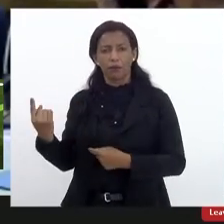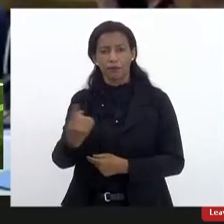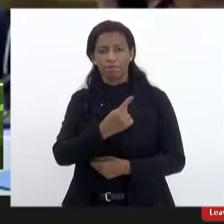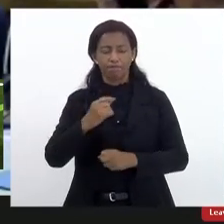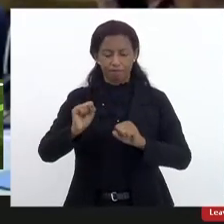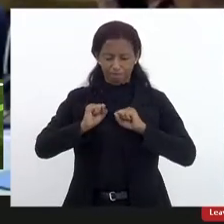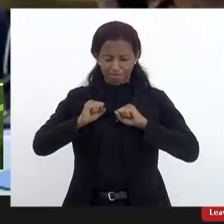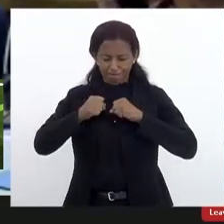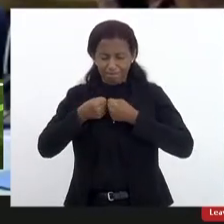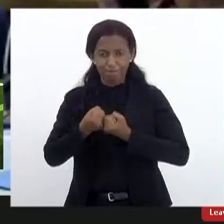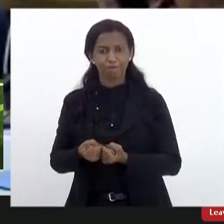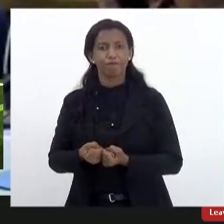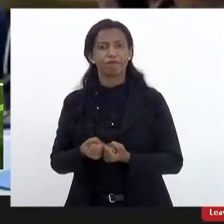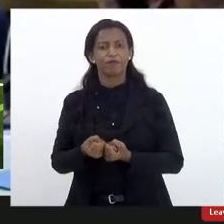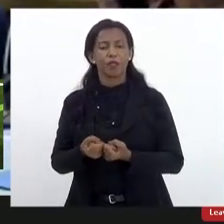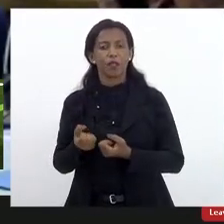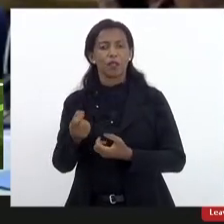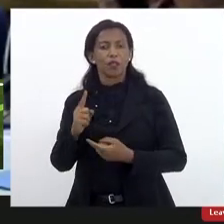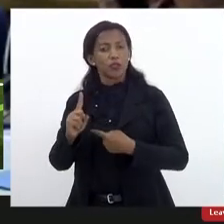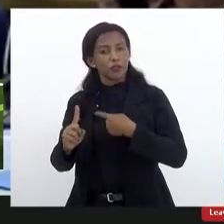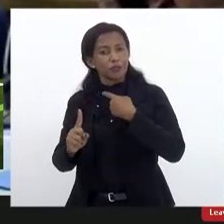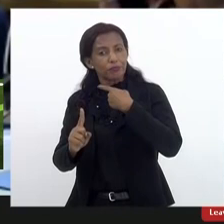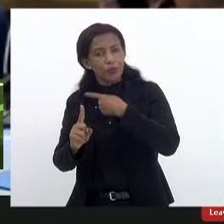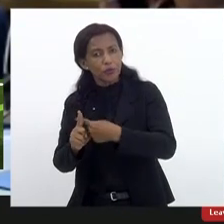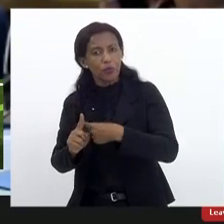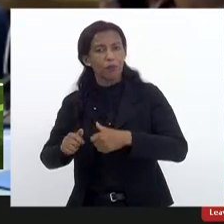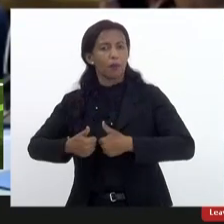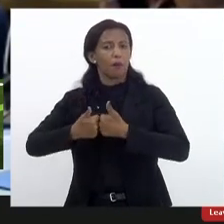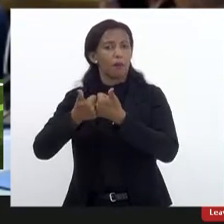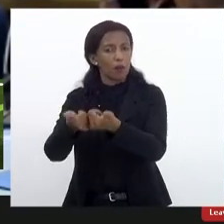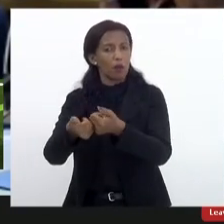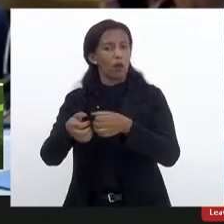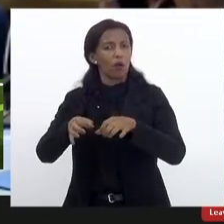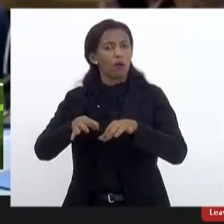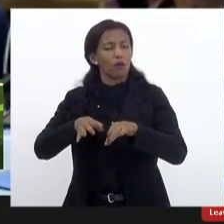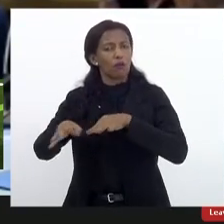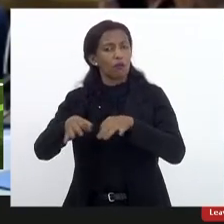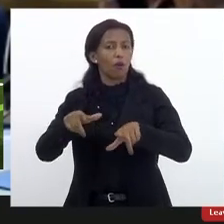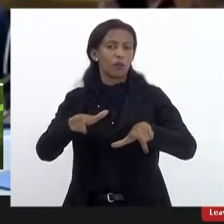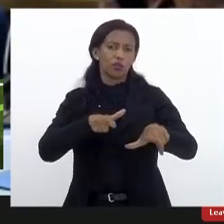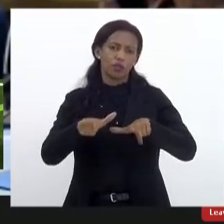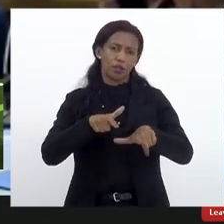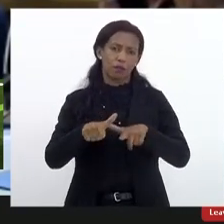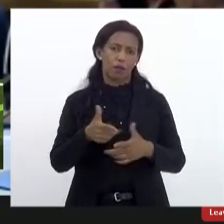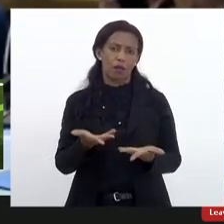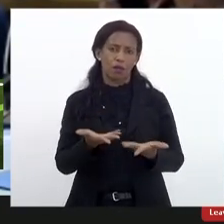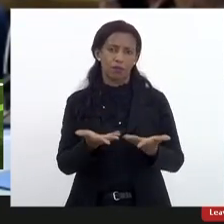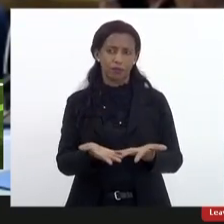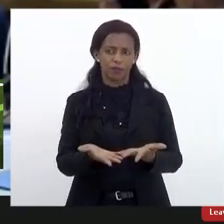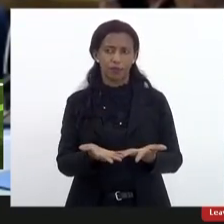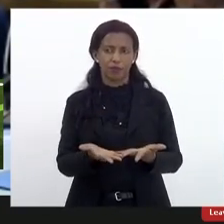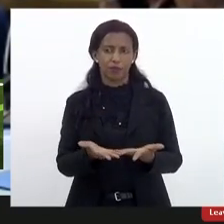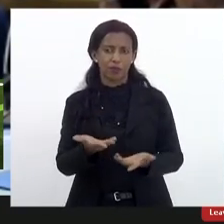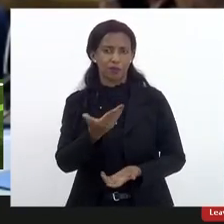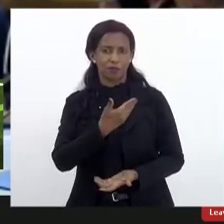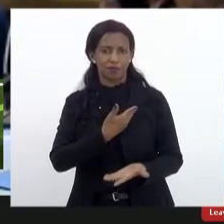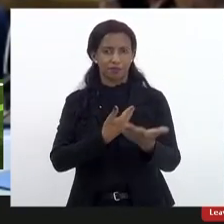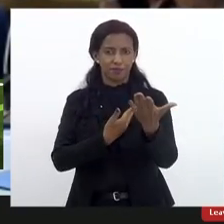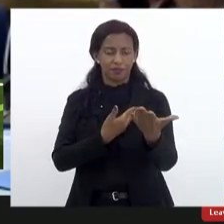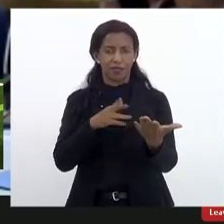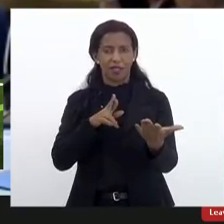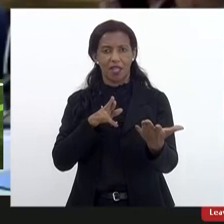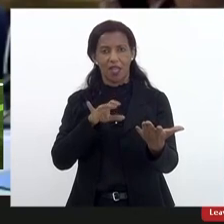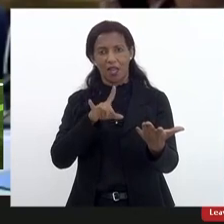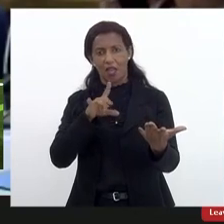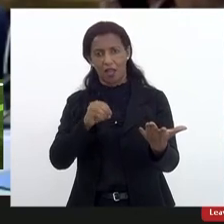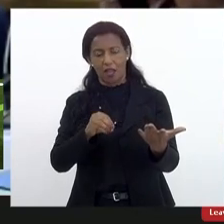esforços no sentido de agregar uma melhor condição de trabalho para o nosso companheiro Ricardo